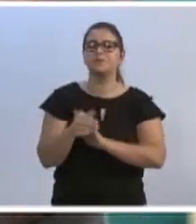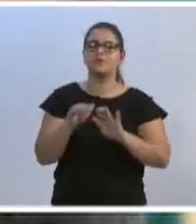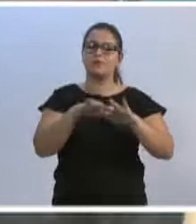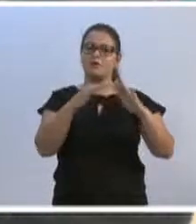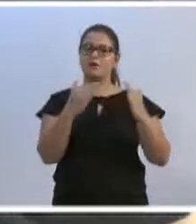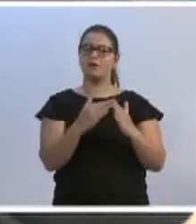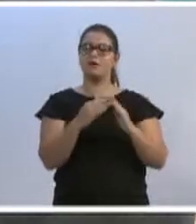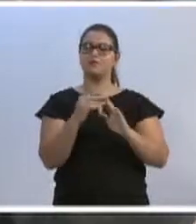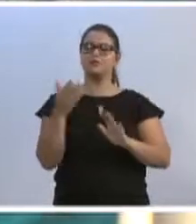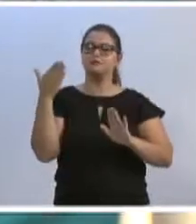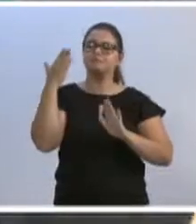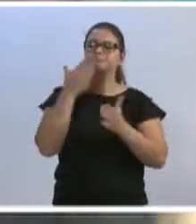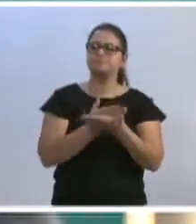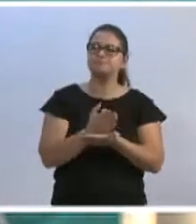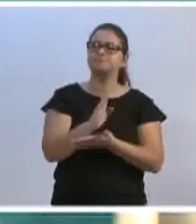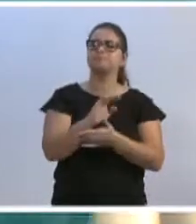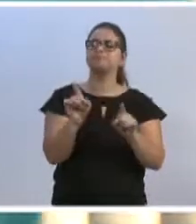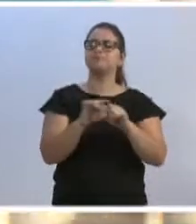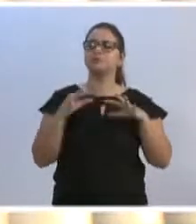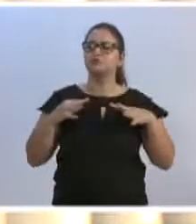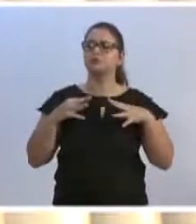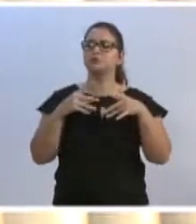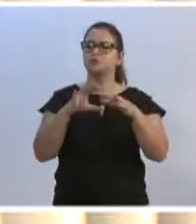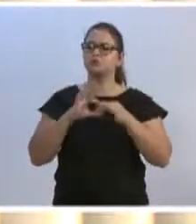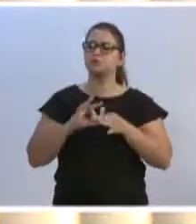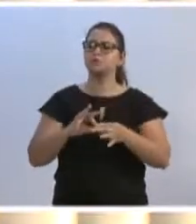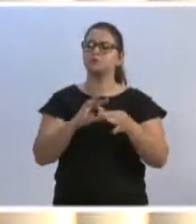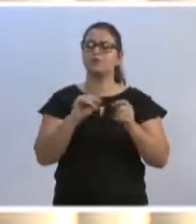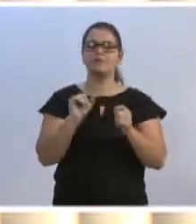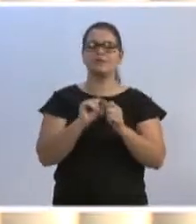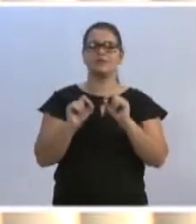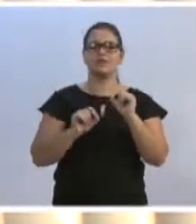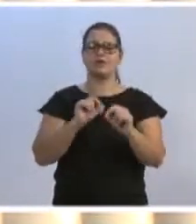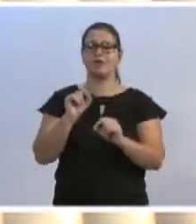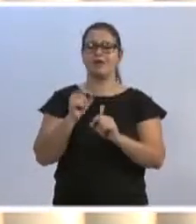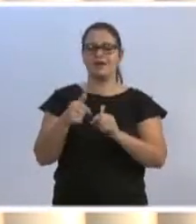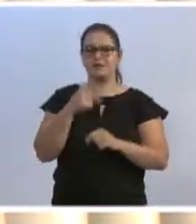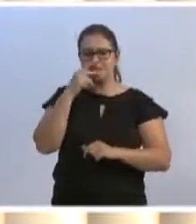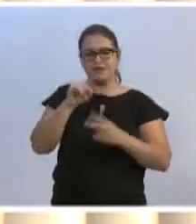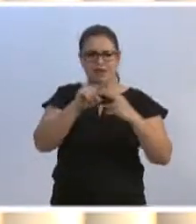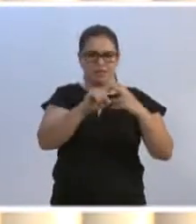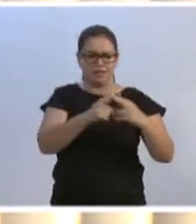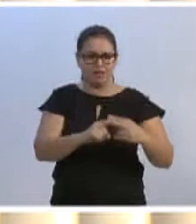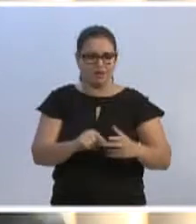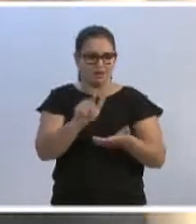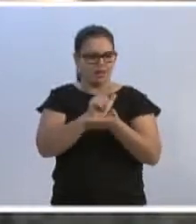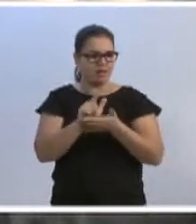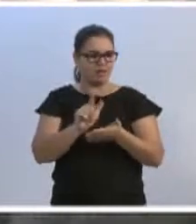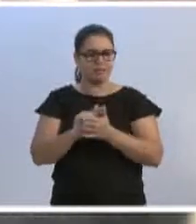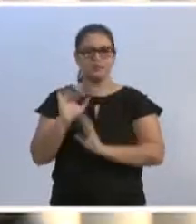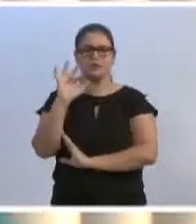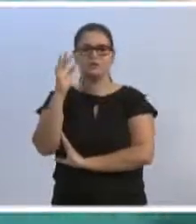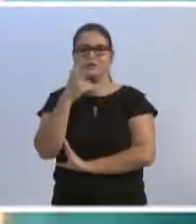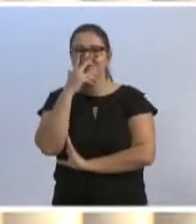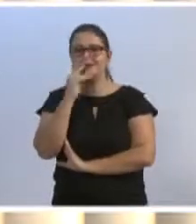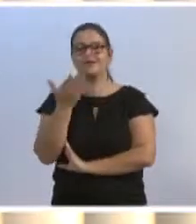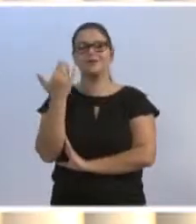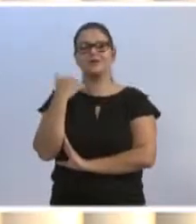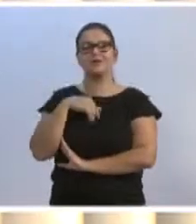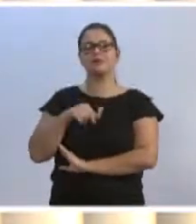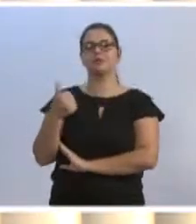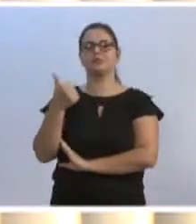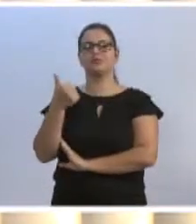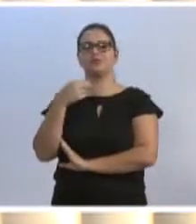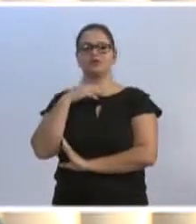aprovar, e a gente possa todos juntos tentar fazer essas manutenções, essas limpezas, que não aconteçam como aconteceu no dia 31 de